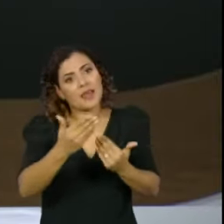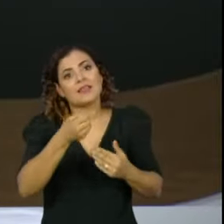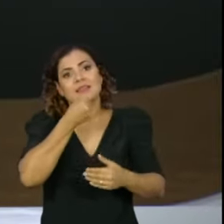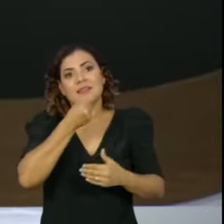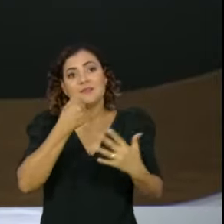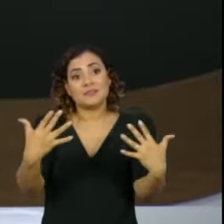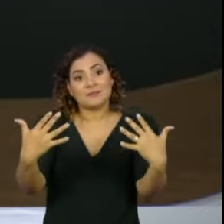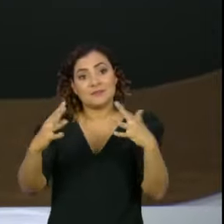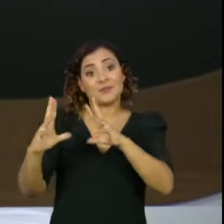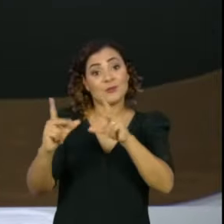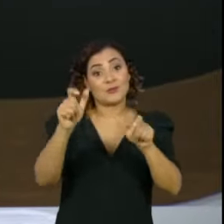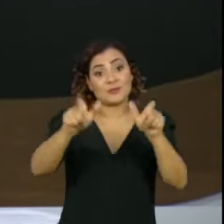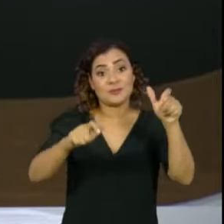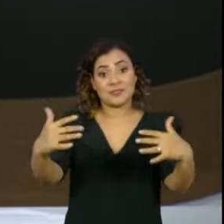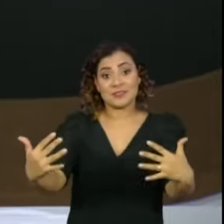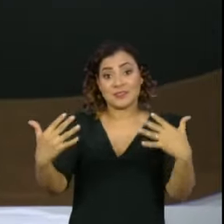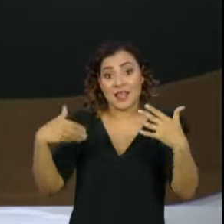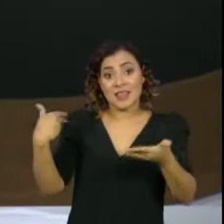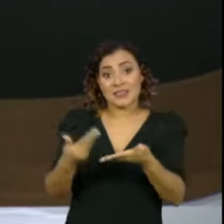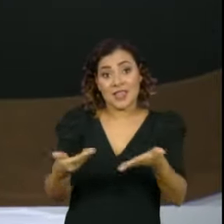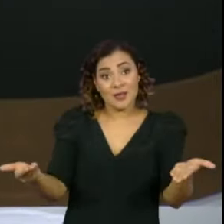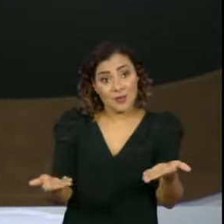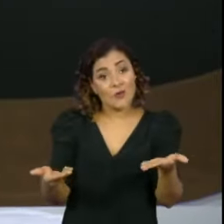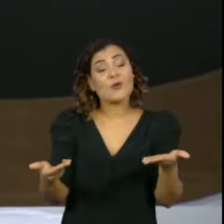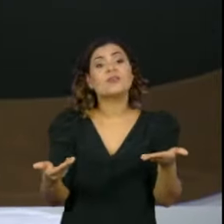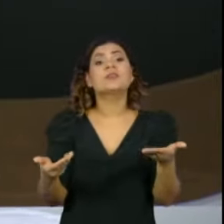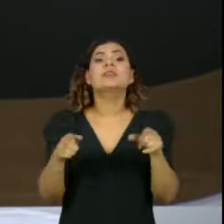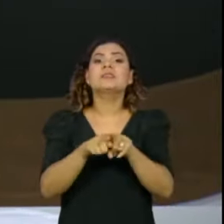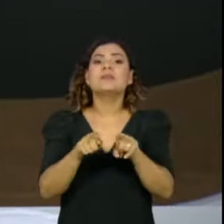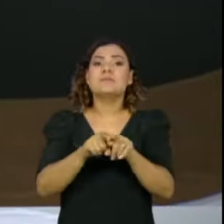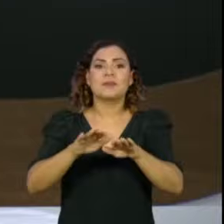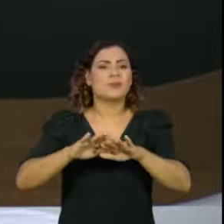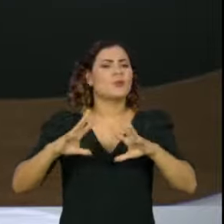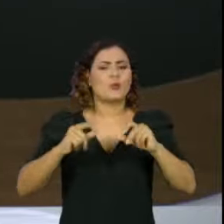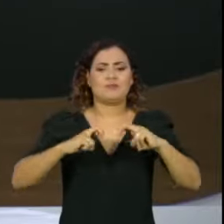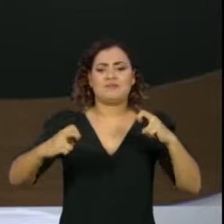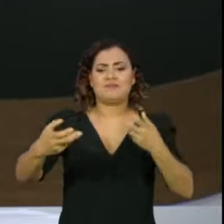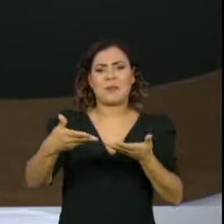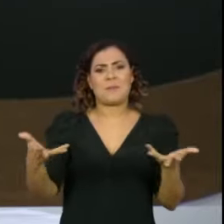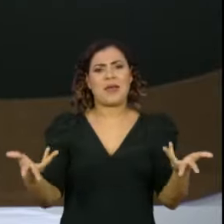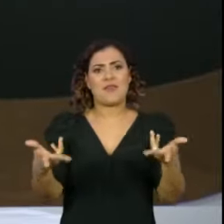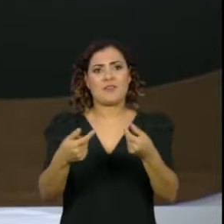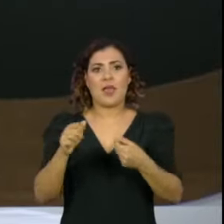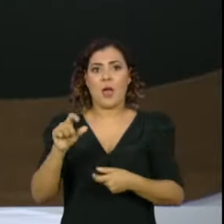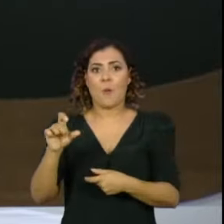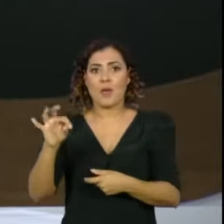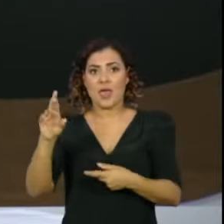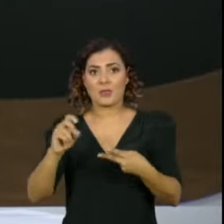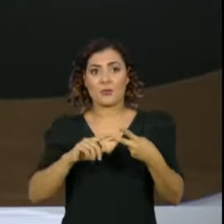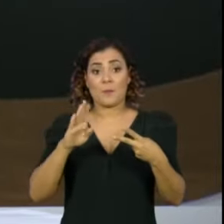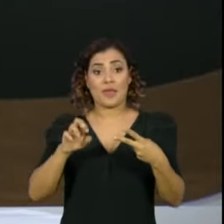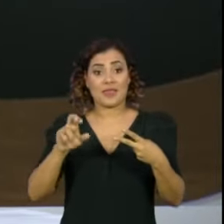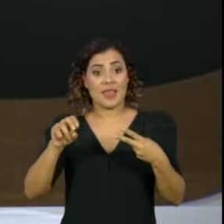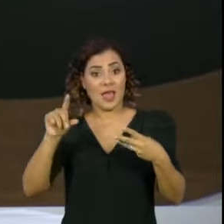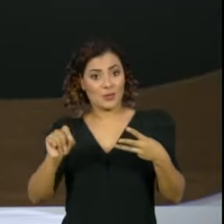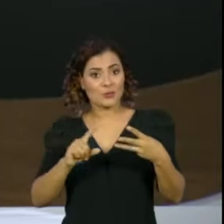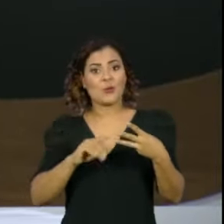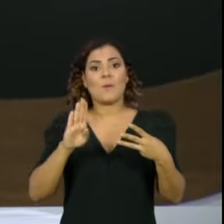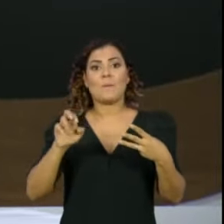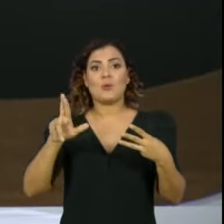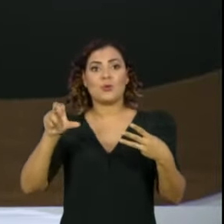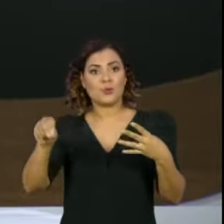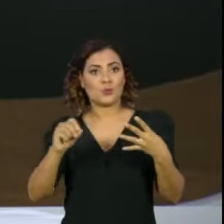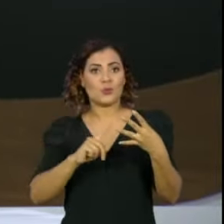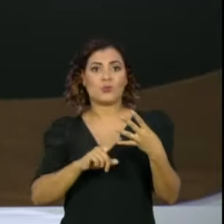a todo mundo que assistiu o programa até agora e também a essa bancada maravilhosa. Alberto Bombigui, Bernardo Melo Franco, Bruno